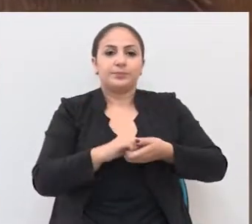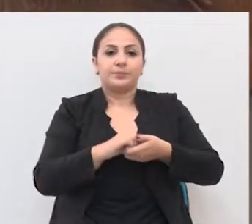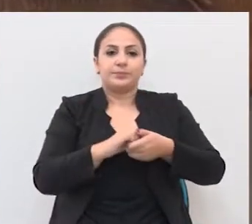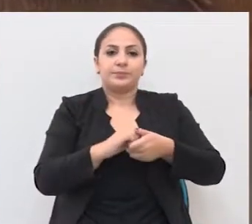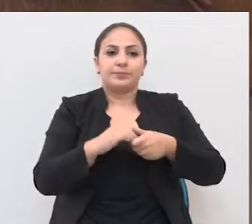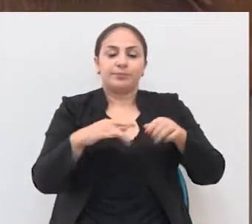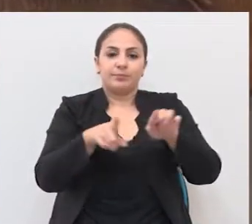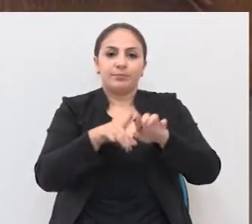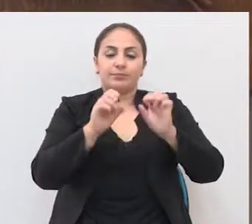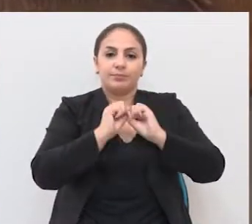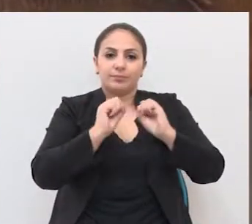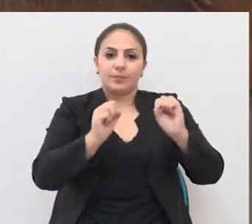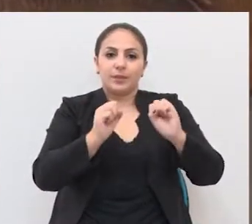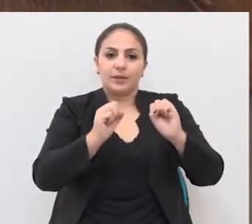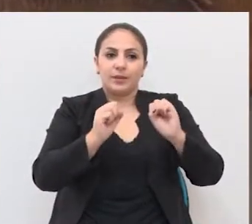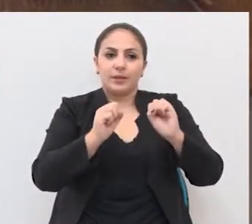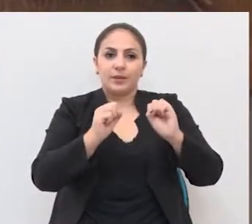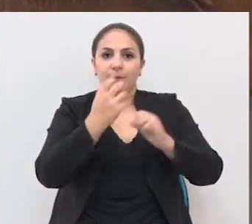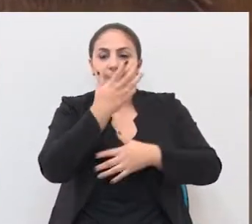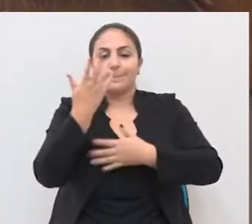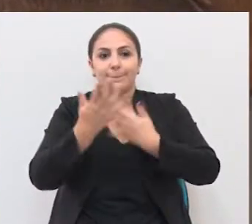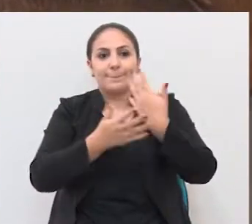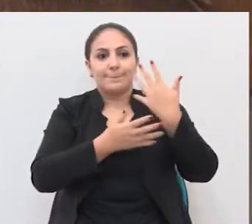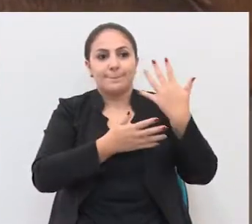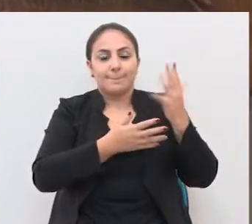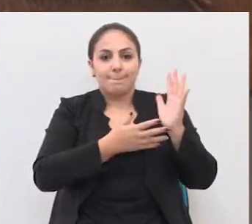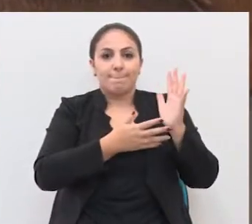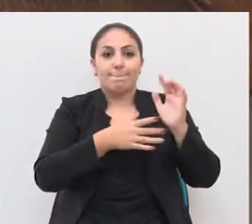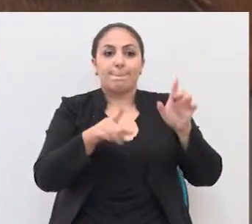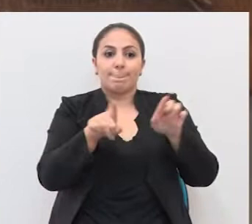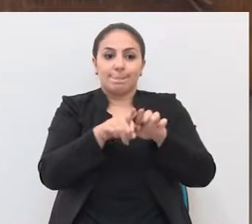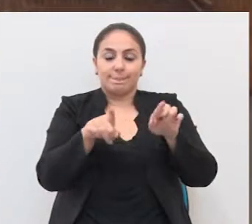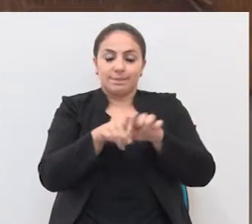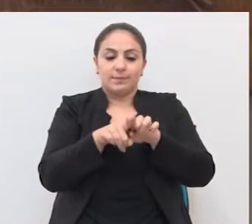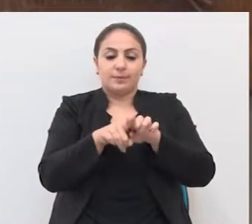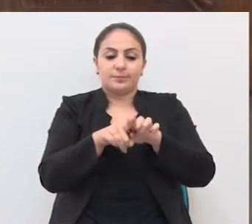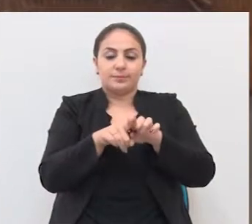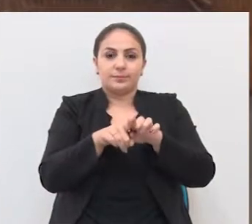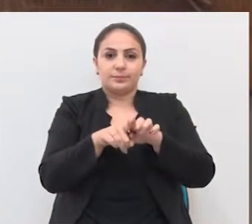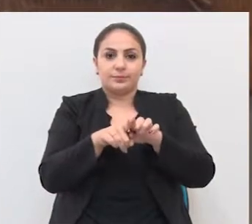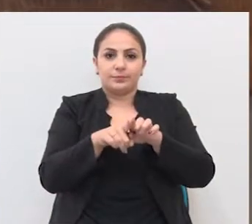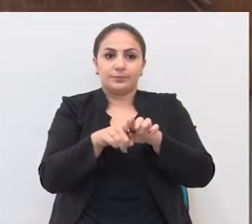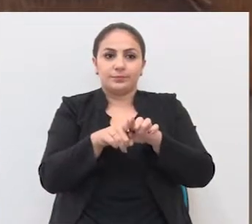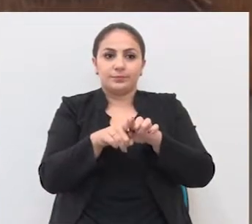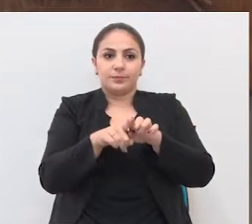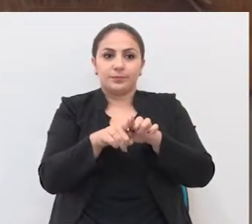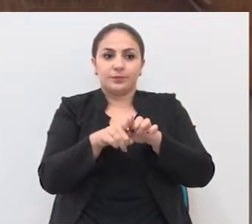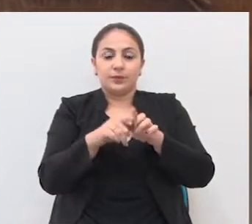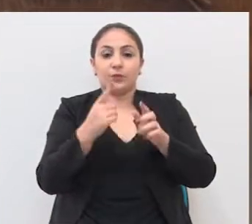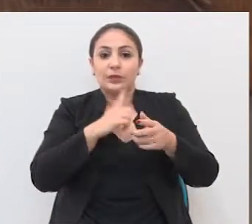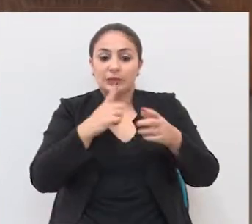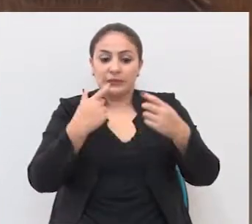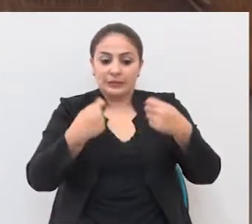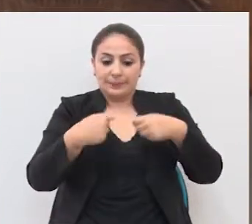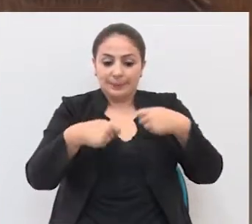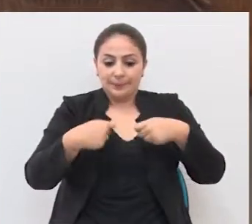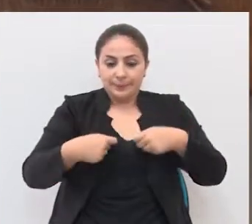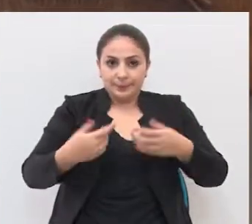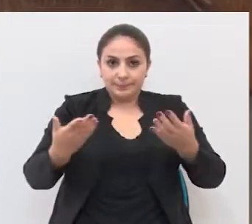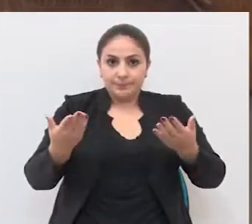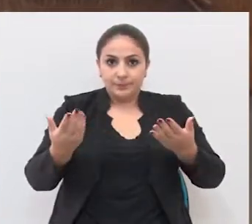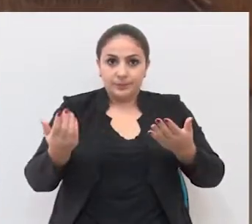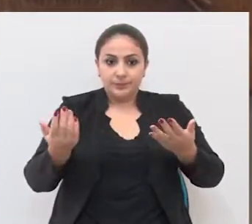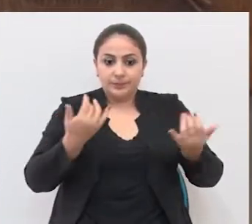aqui, também a Secretaria do Meio Ambiente, que na medida do possível foi recebendo as